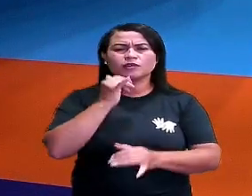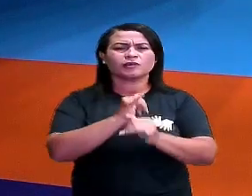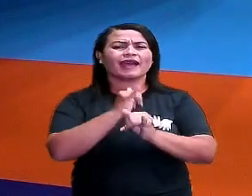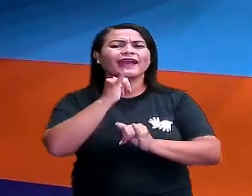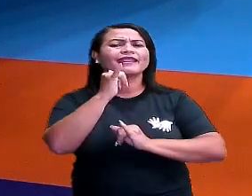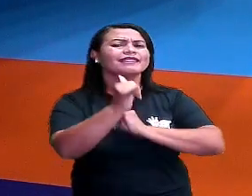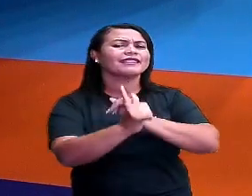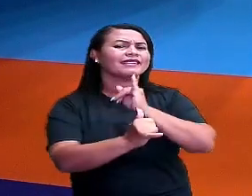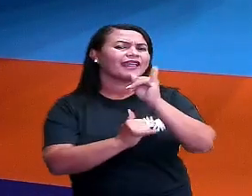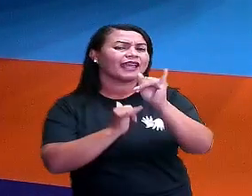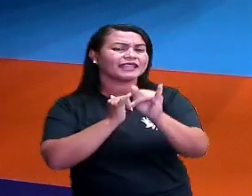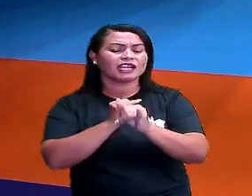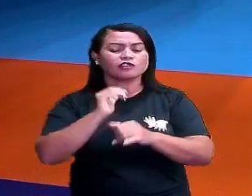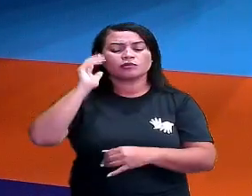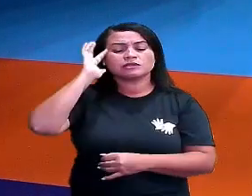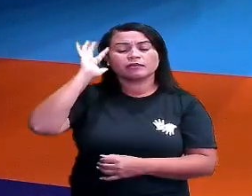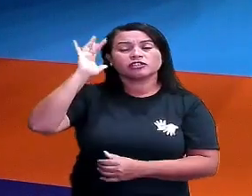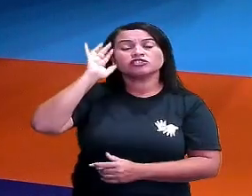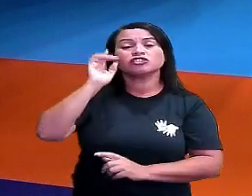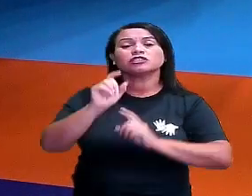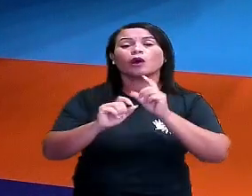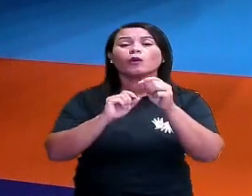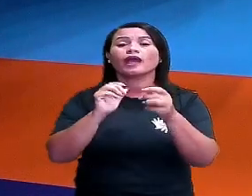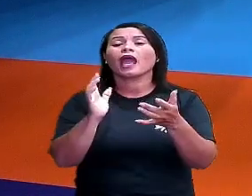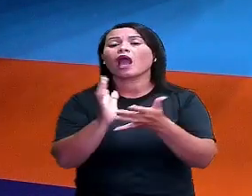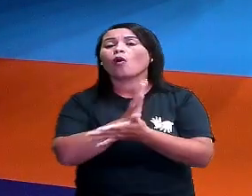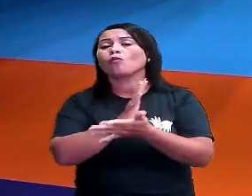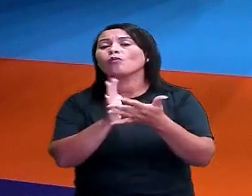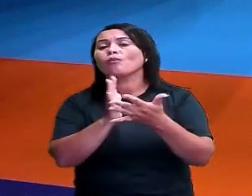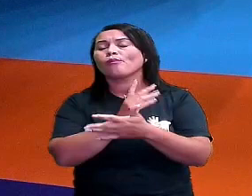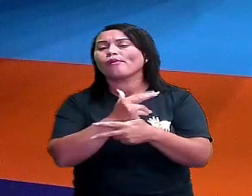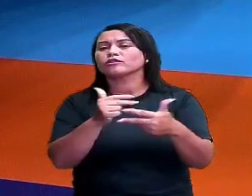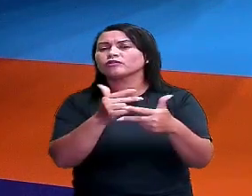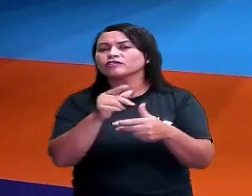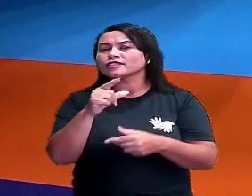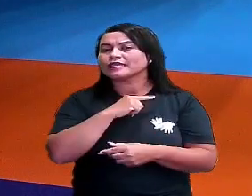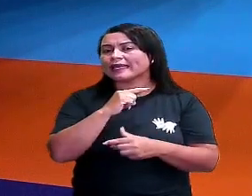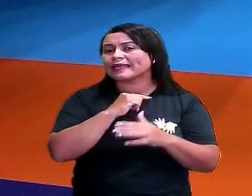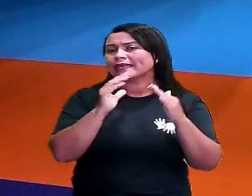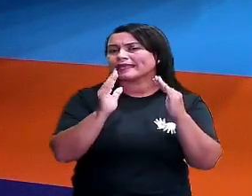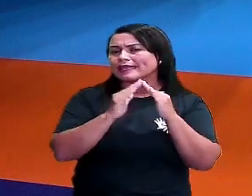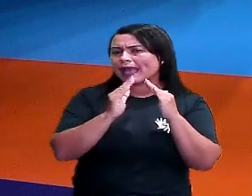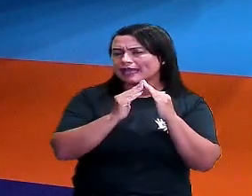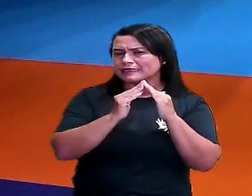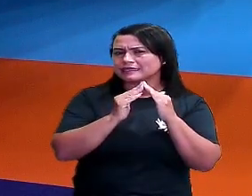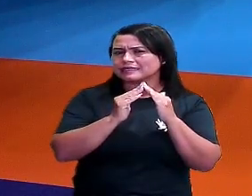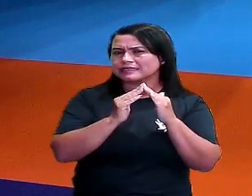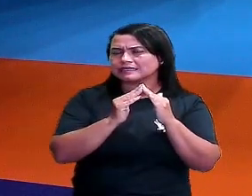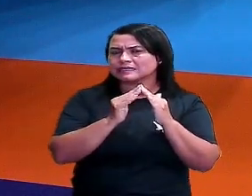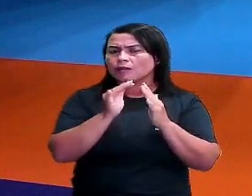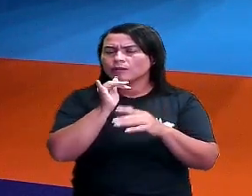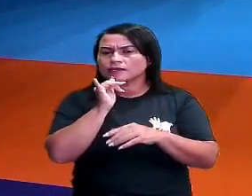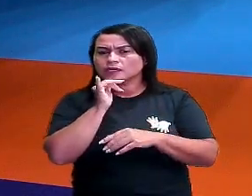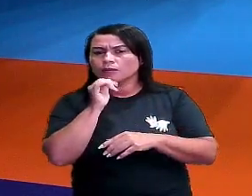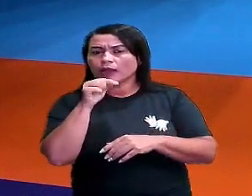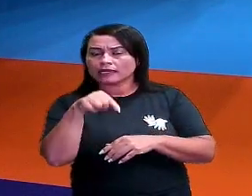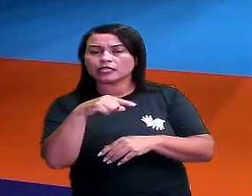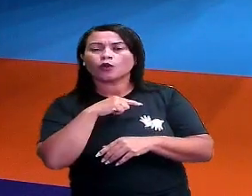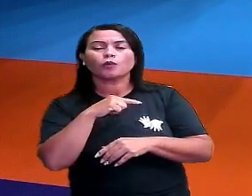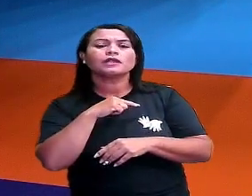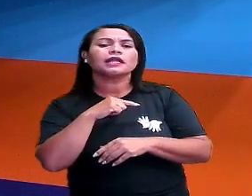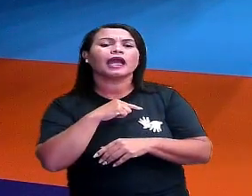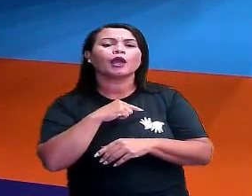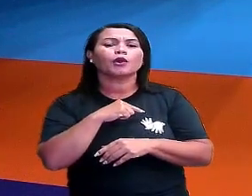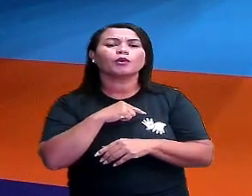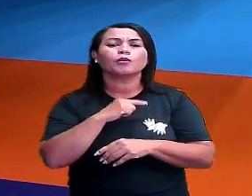Vamos imaginar aí algum objeto que vocês tenham em casa. Pronto, aqui eu tenho um objeto aqui no